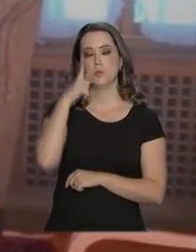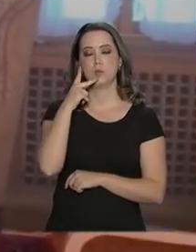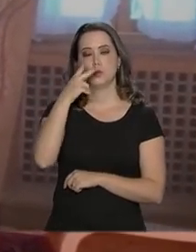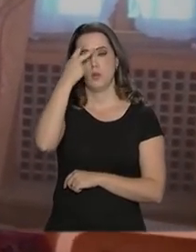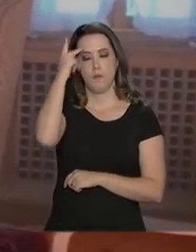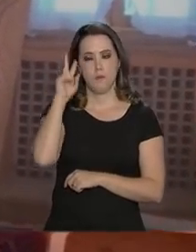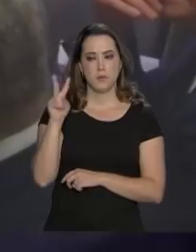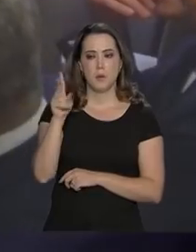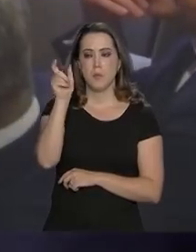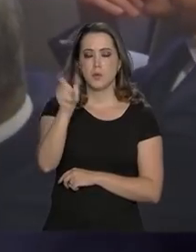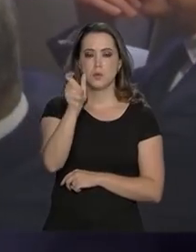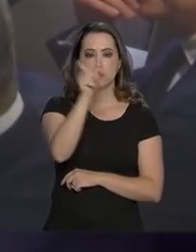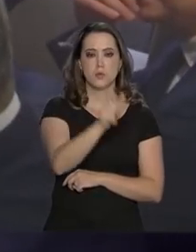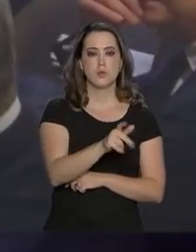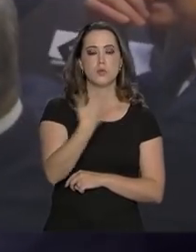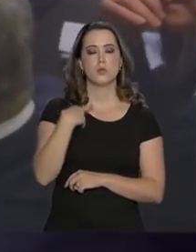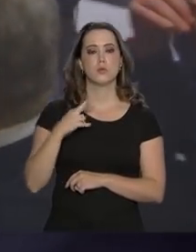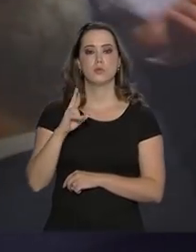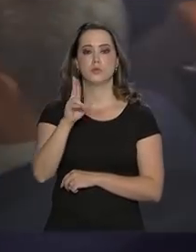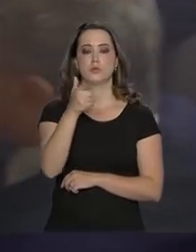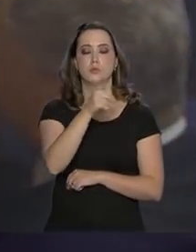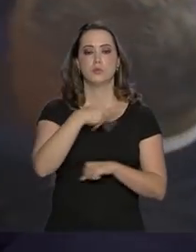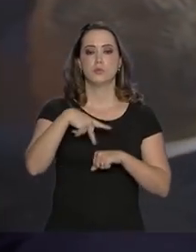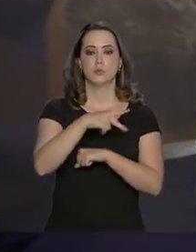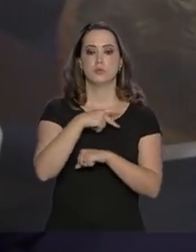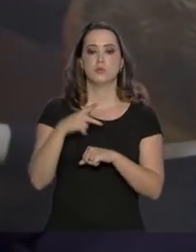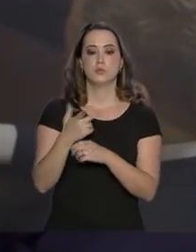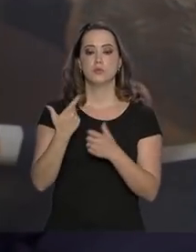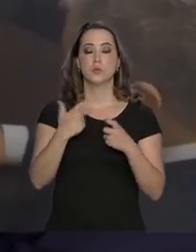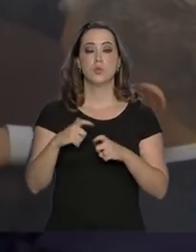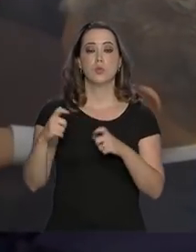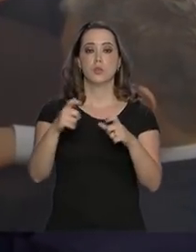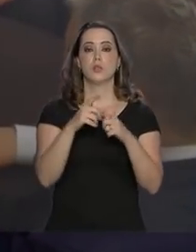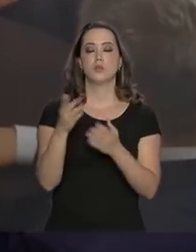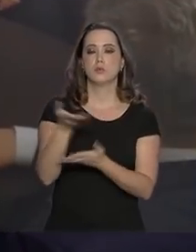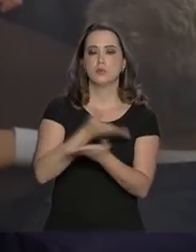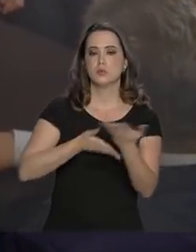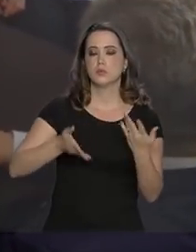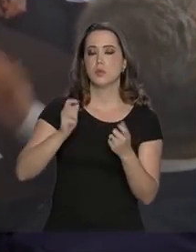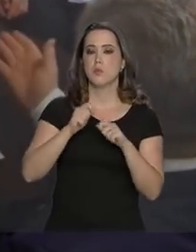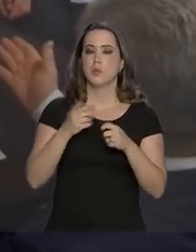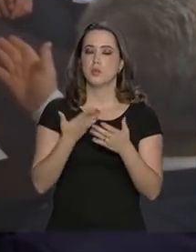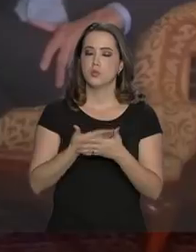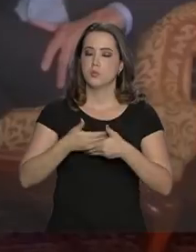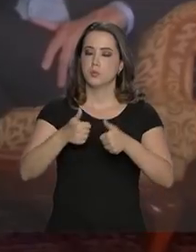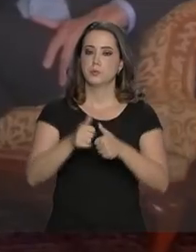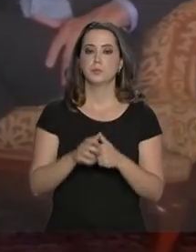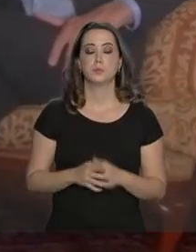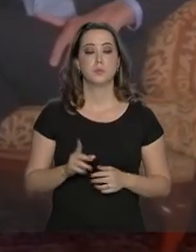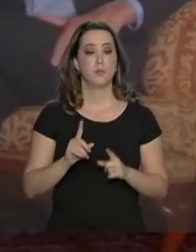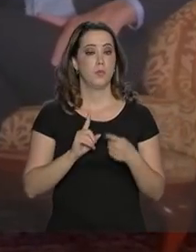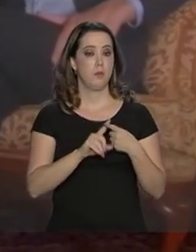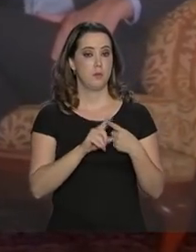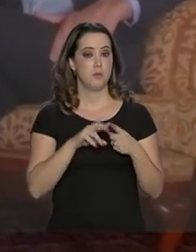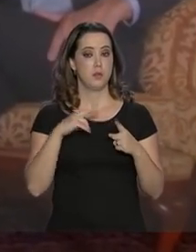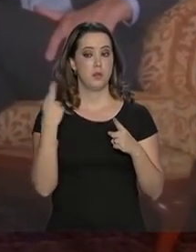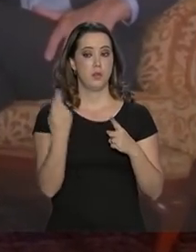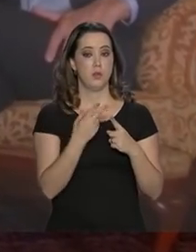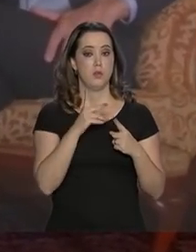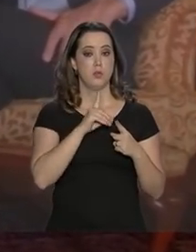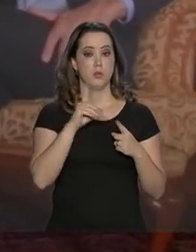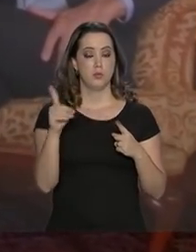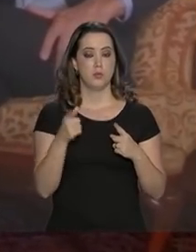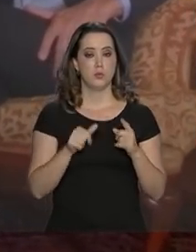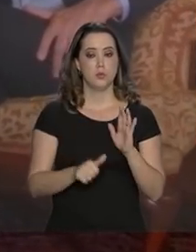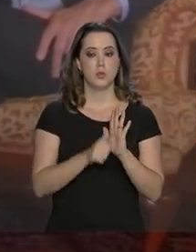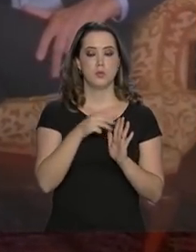chefes de Estado e de representantes de outros países onde as relações podem ser aprofundadas. A primeira reunião do dia foi